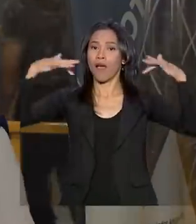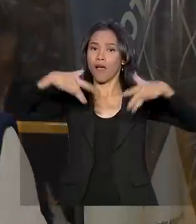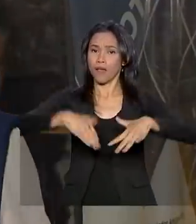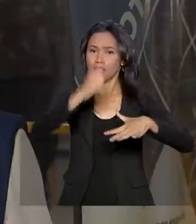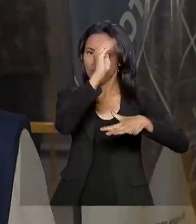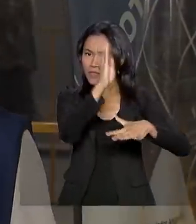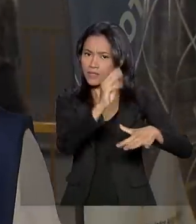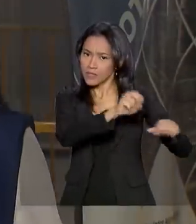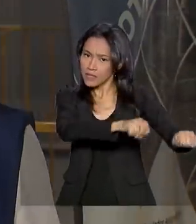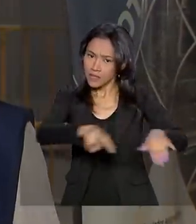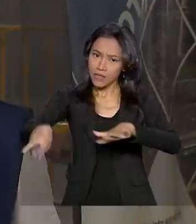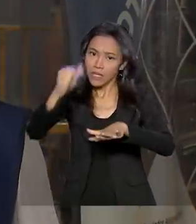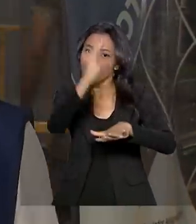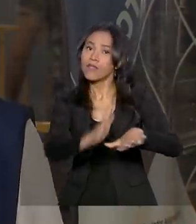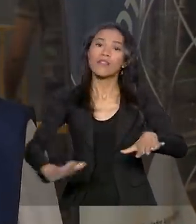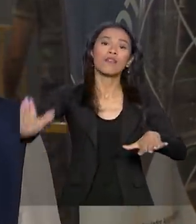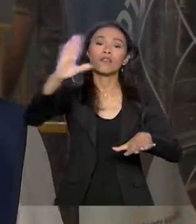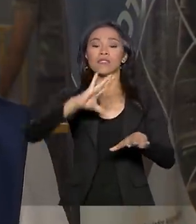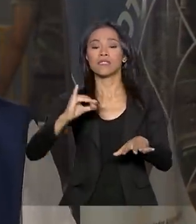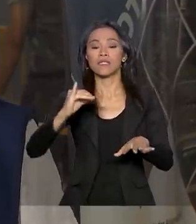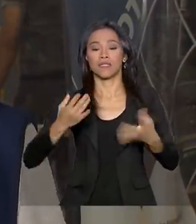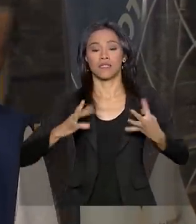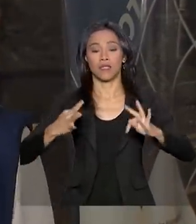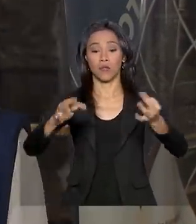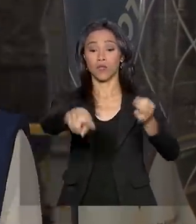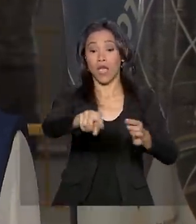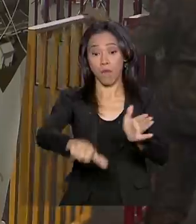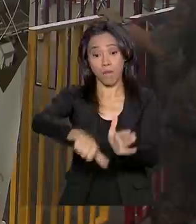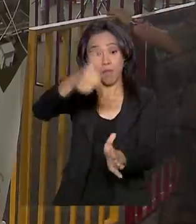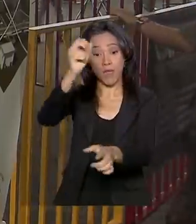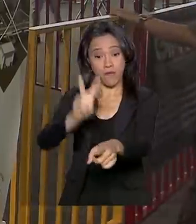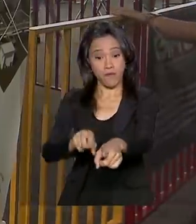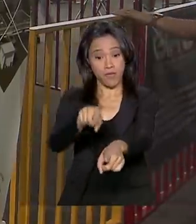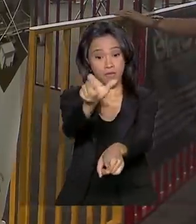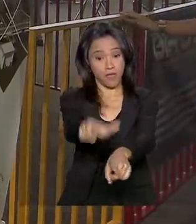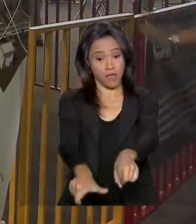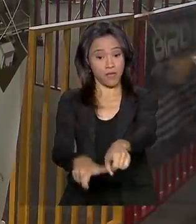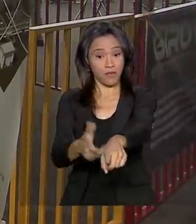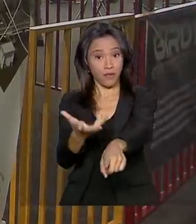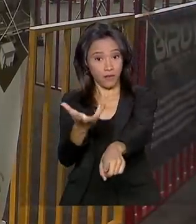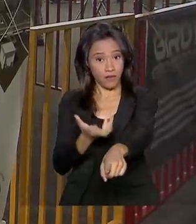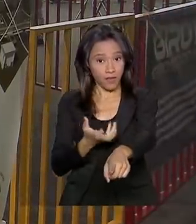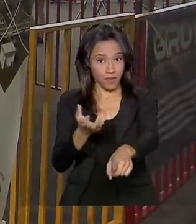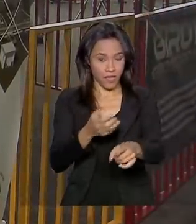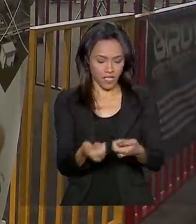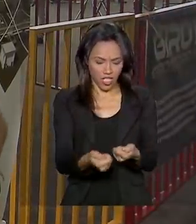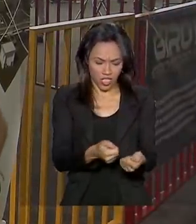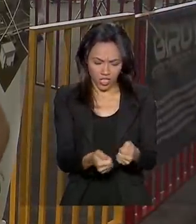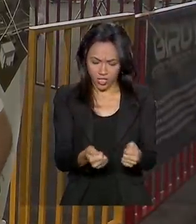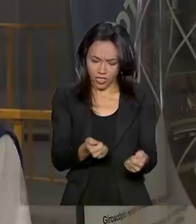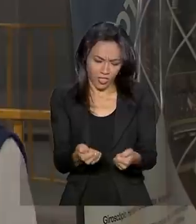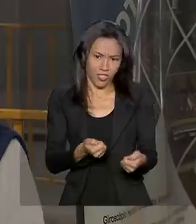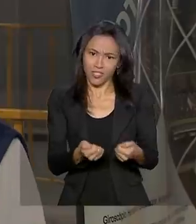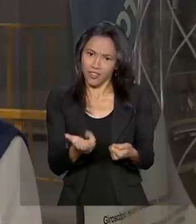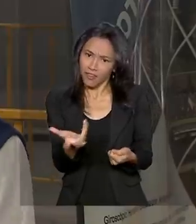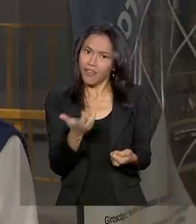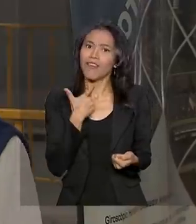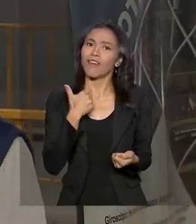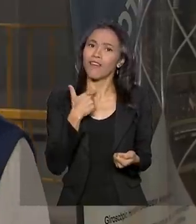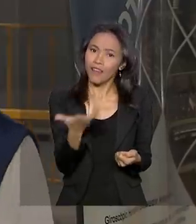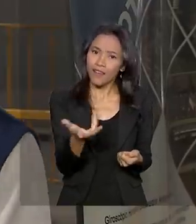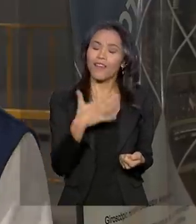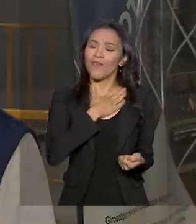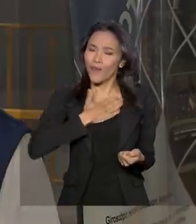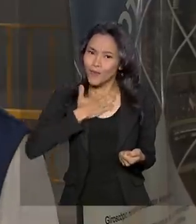Luca participa do evento pela primeira vez este ano. Ele quer ser designer de games no futuro e conta que